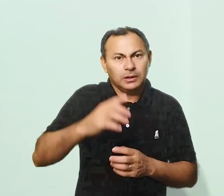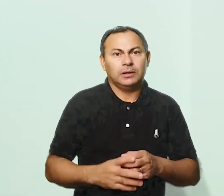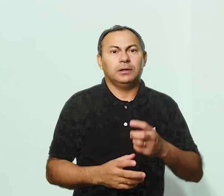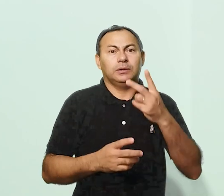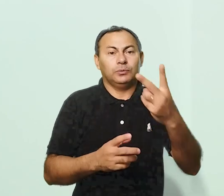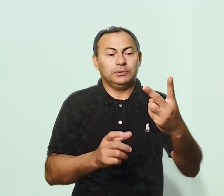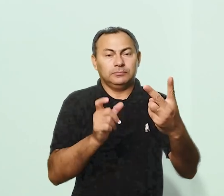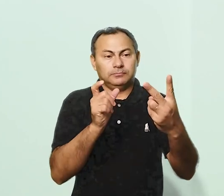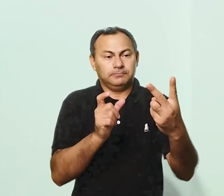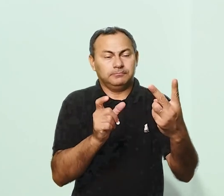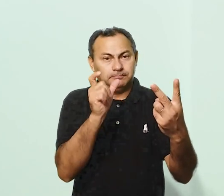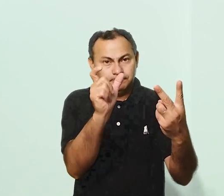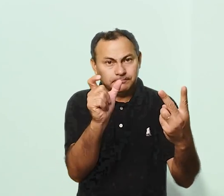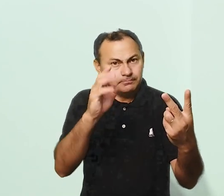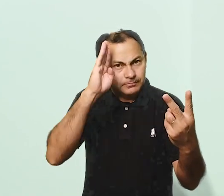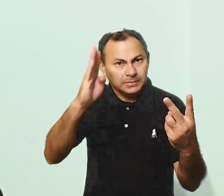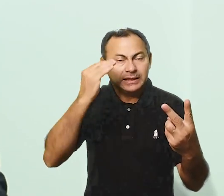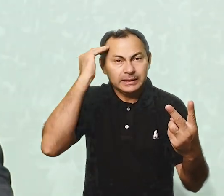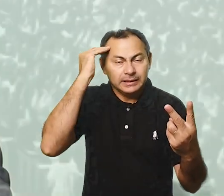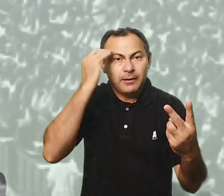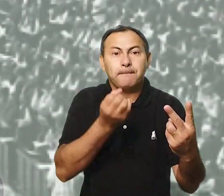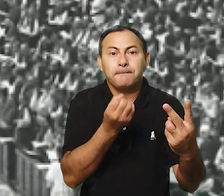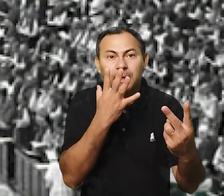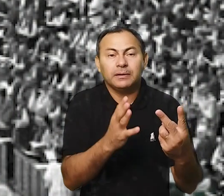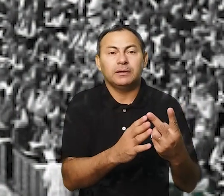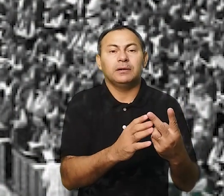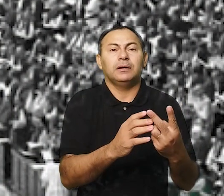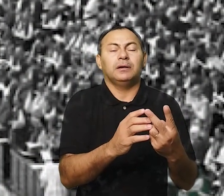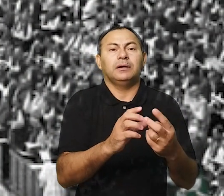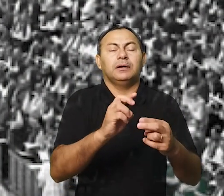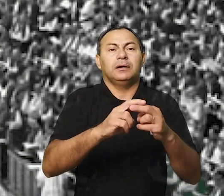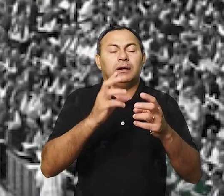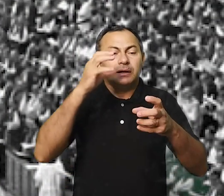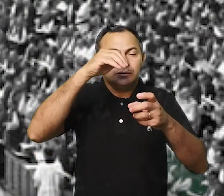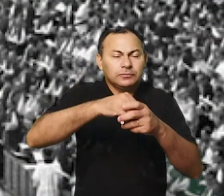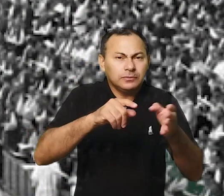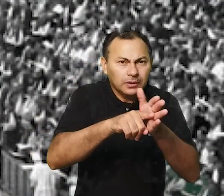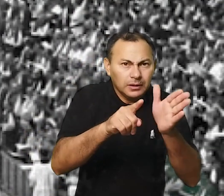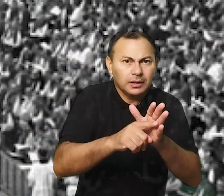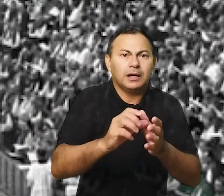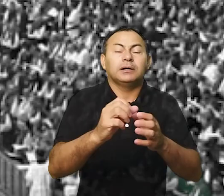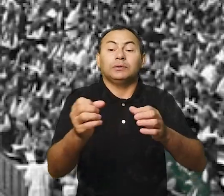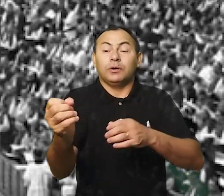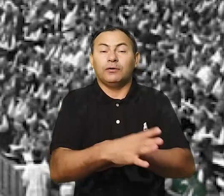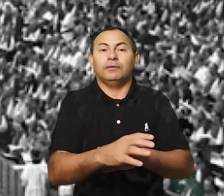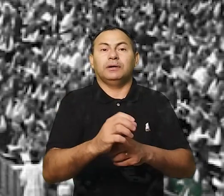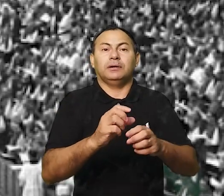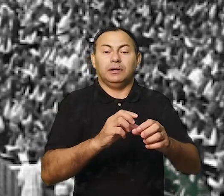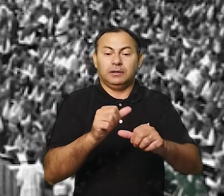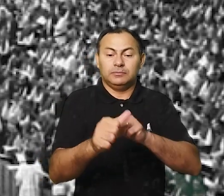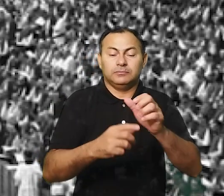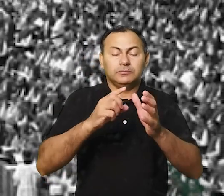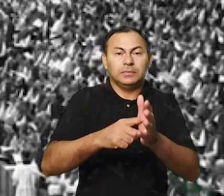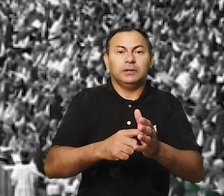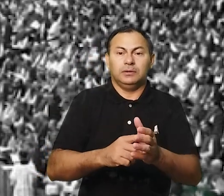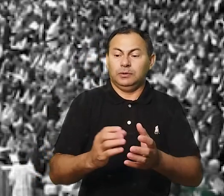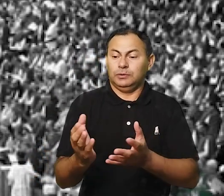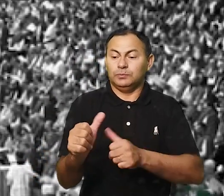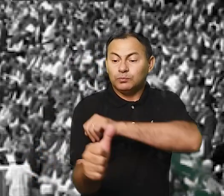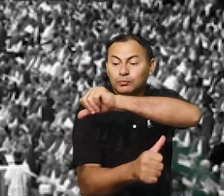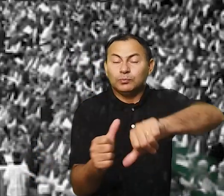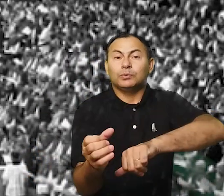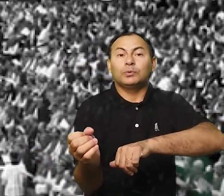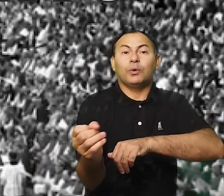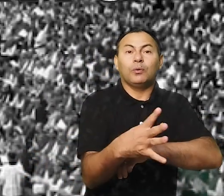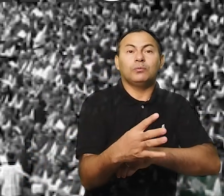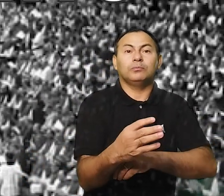são as palavras-chave para entendê-lo bem. Adjornamento, atualização, renovação, rejuvenescimento,